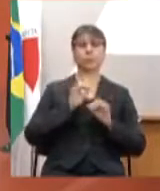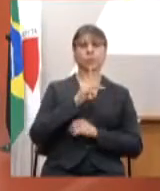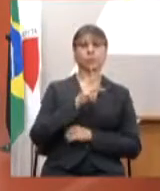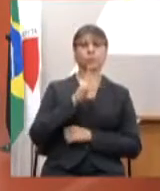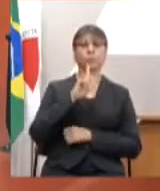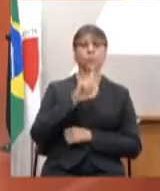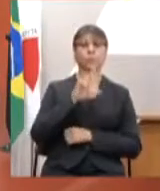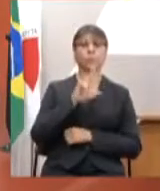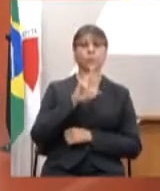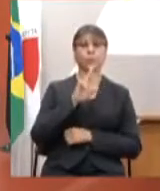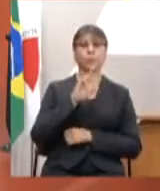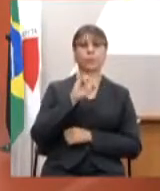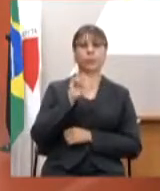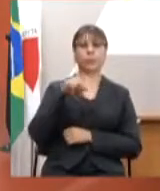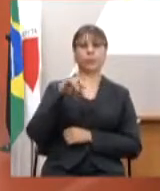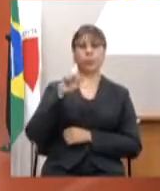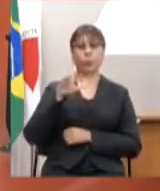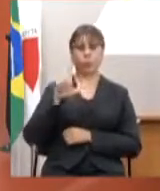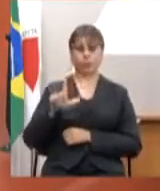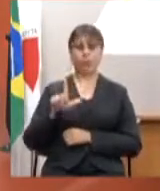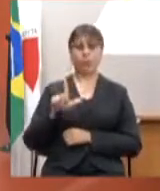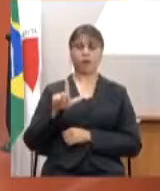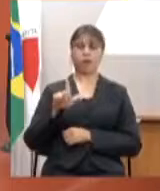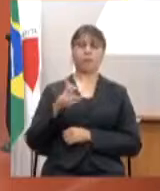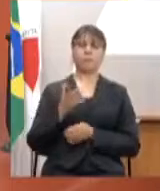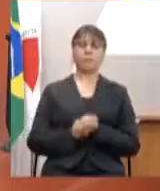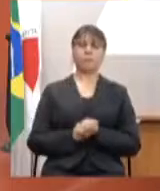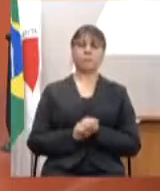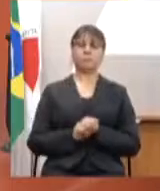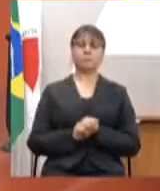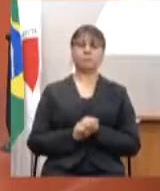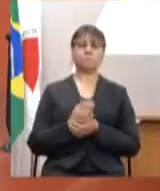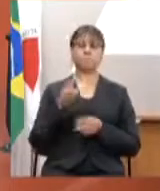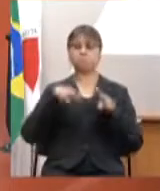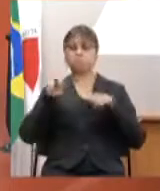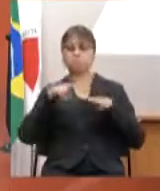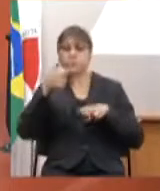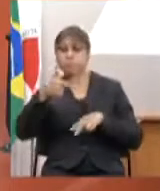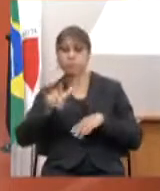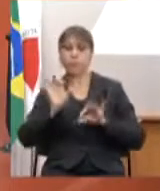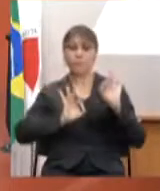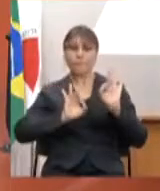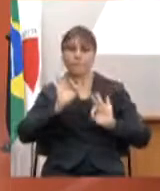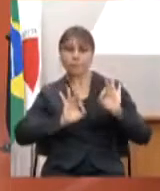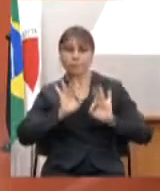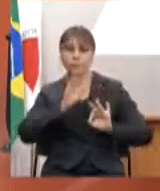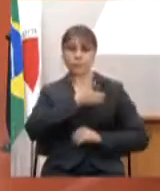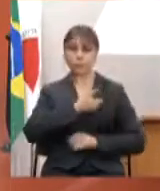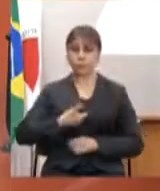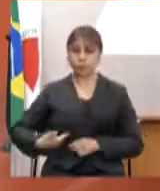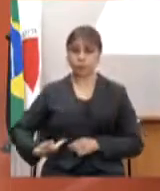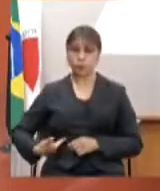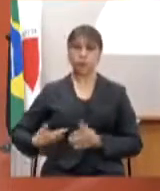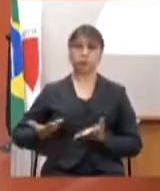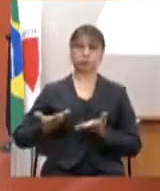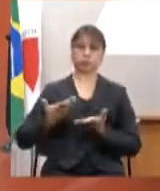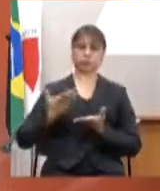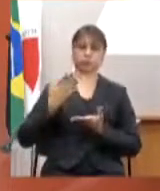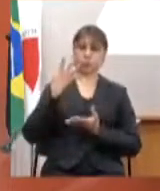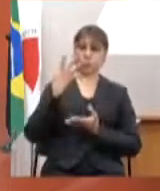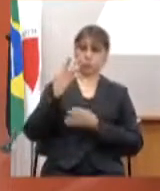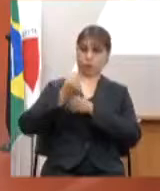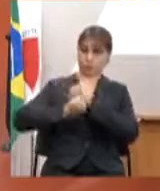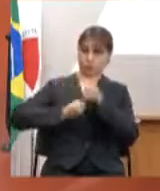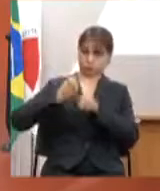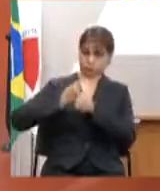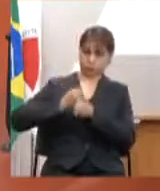Governamental, que é a revisão do planejamento do governo para os próximos quatro